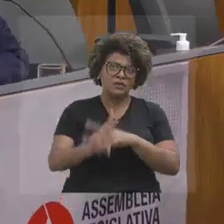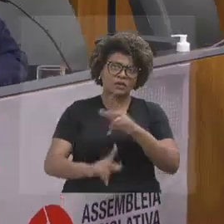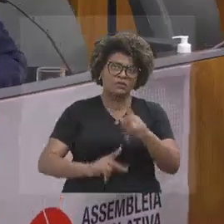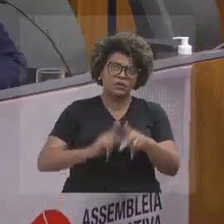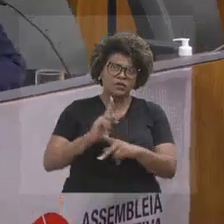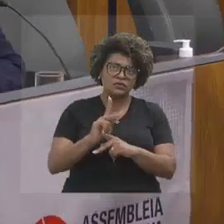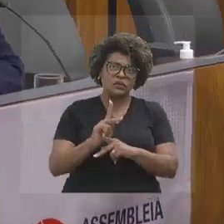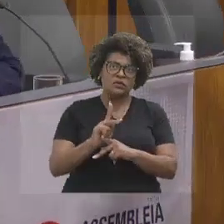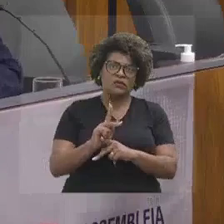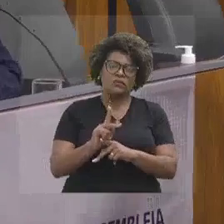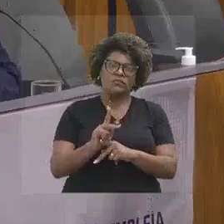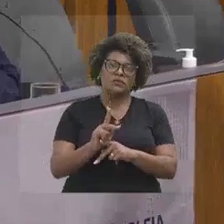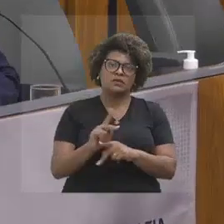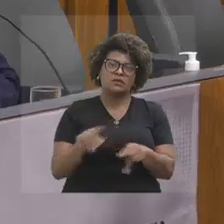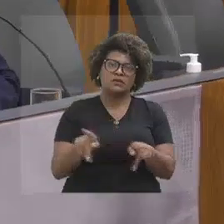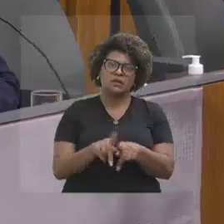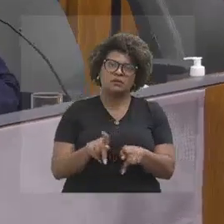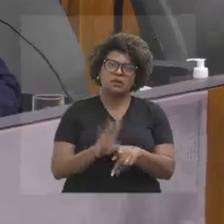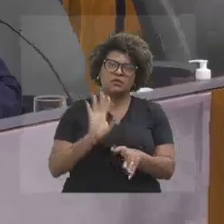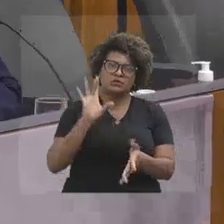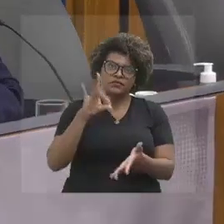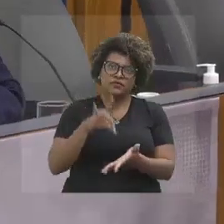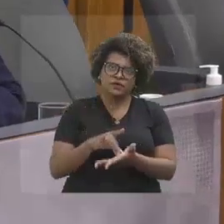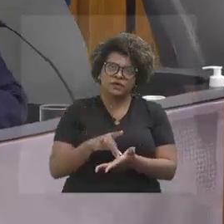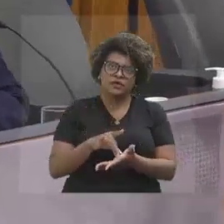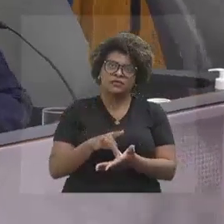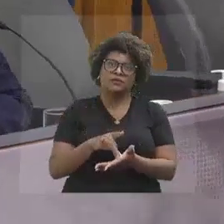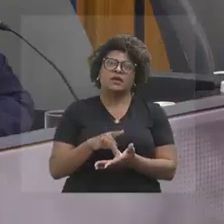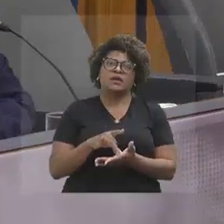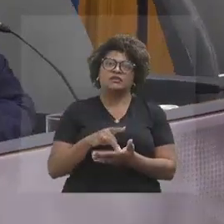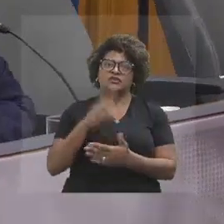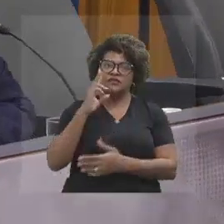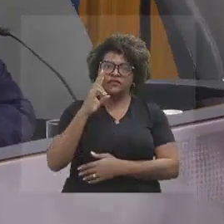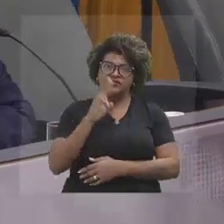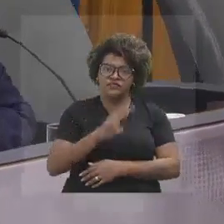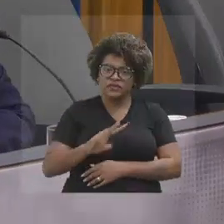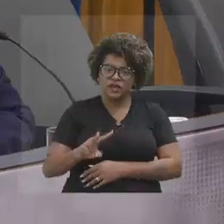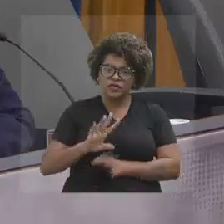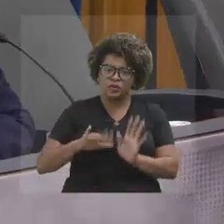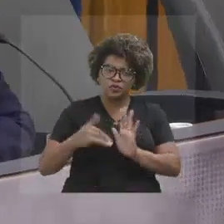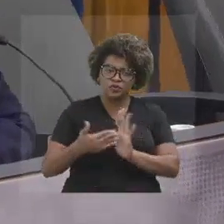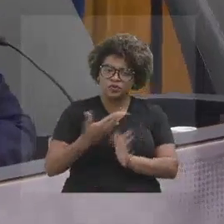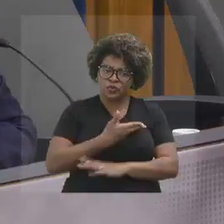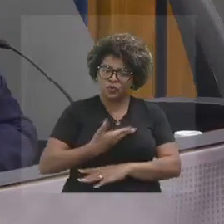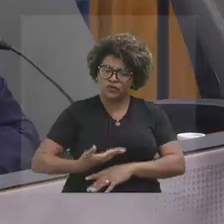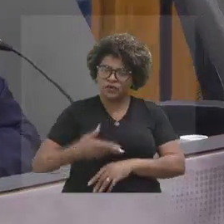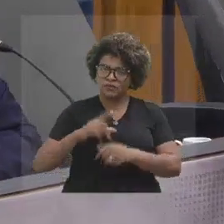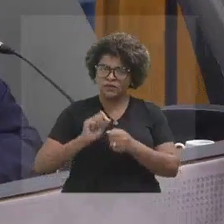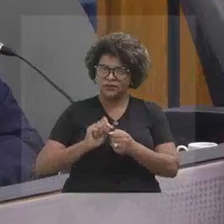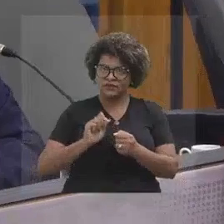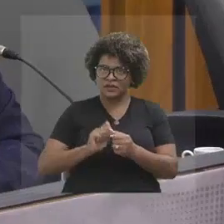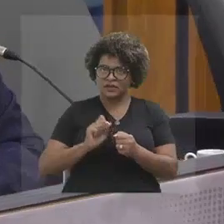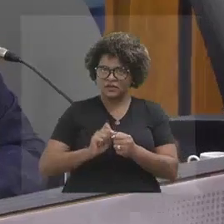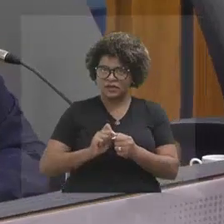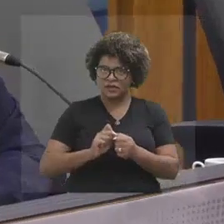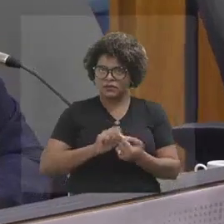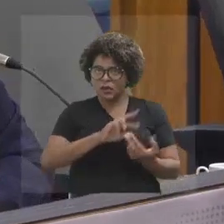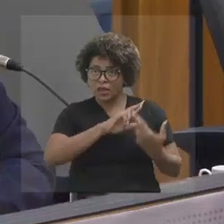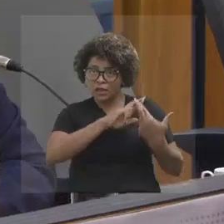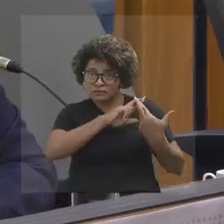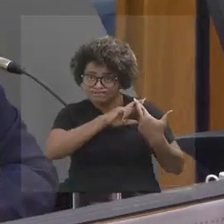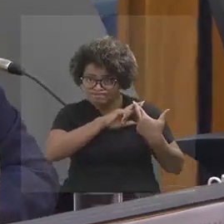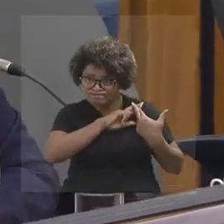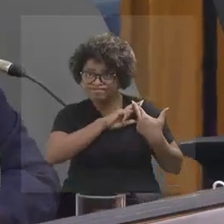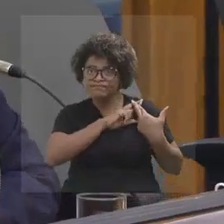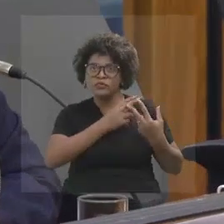tenha realmente o panorama de tudo que o governo tem integrado. Muita responsabilidade com o dinheiro